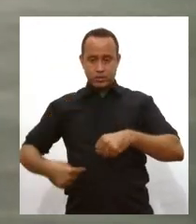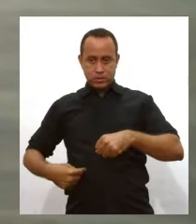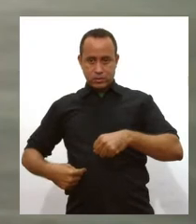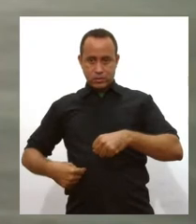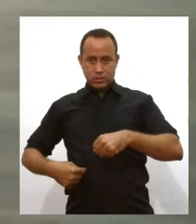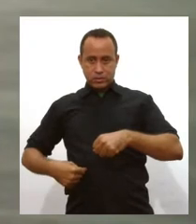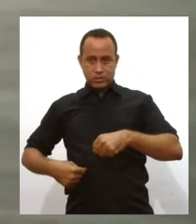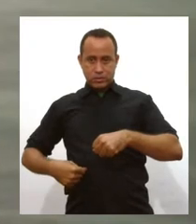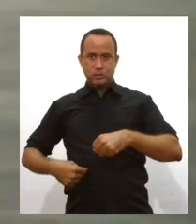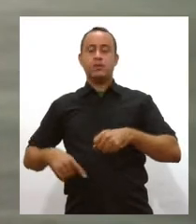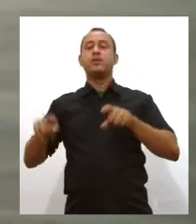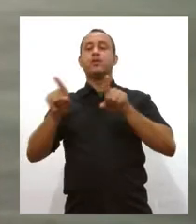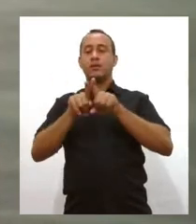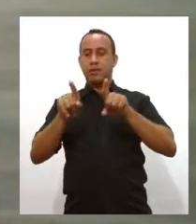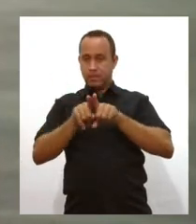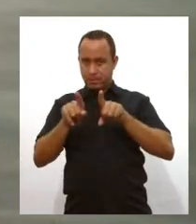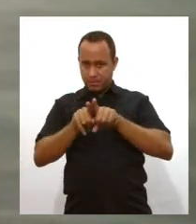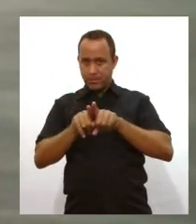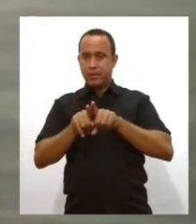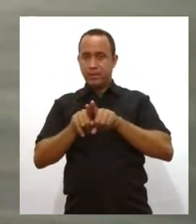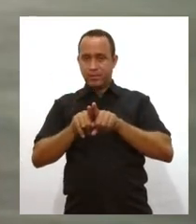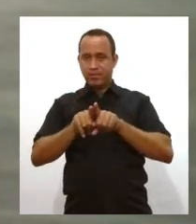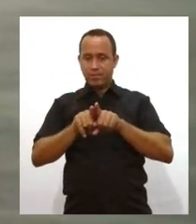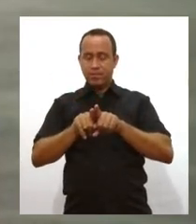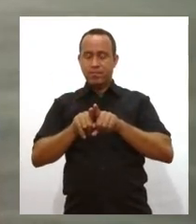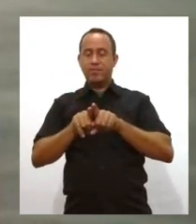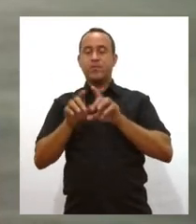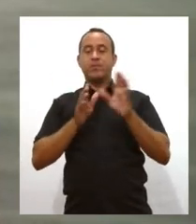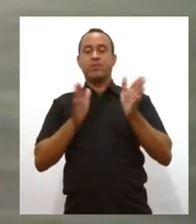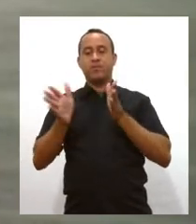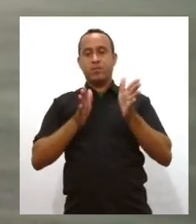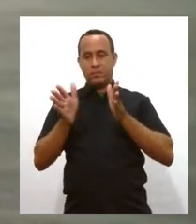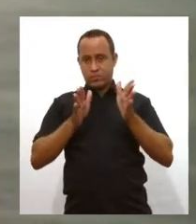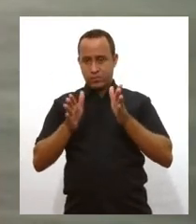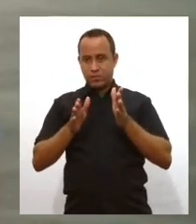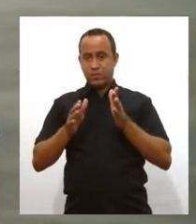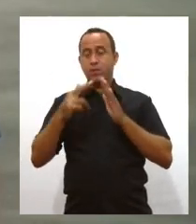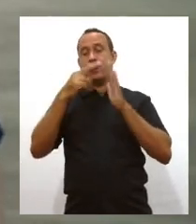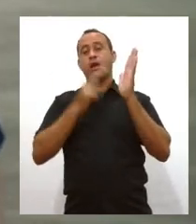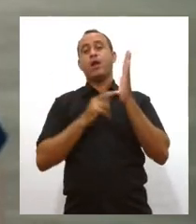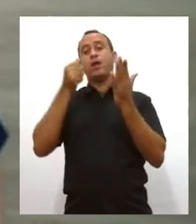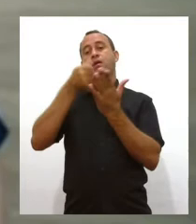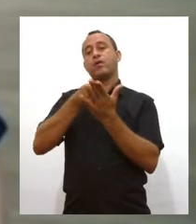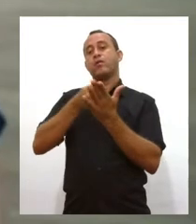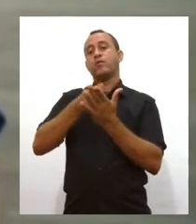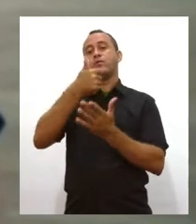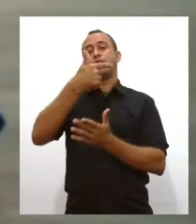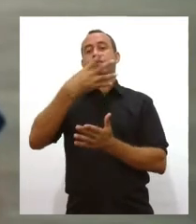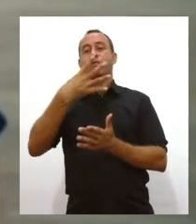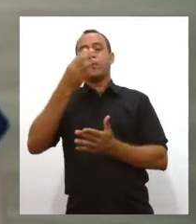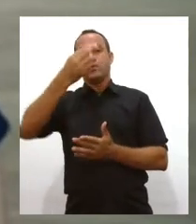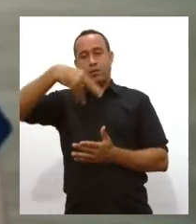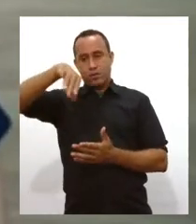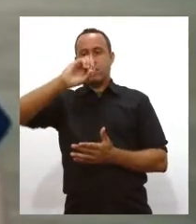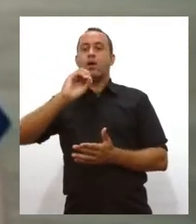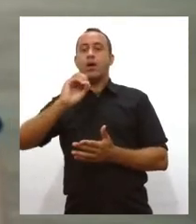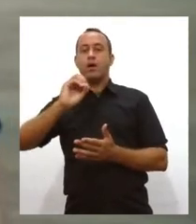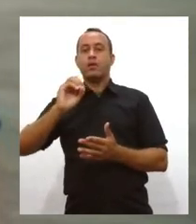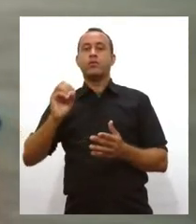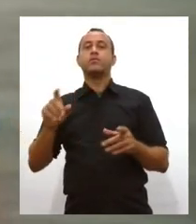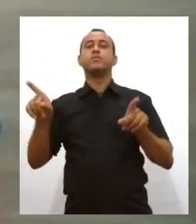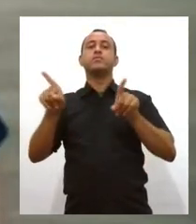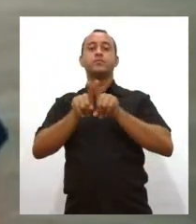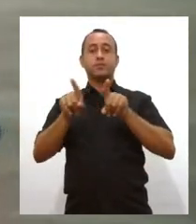facilitada. As restrições de voos que saem do Brasil foram impostas em 24 de maio. Para fechar essa minha